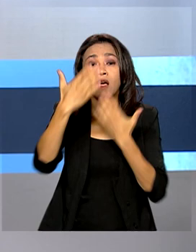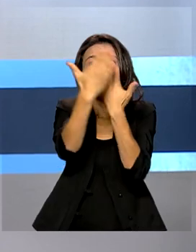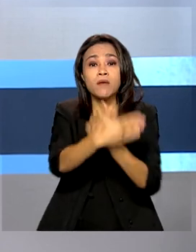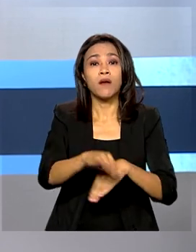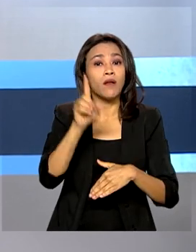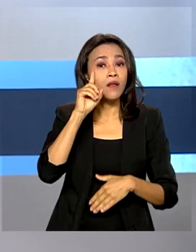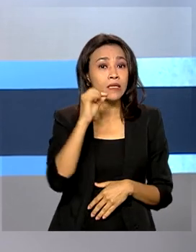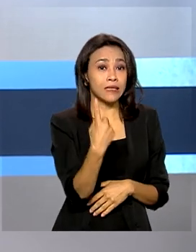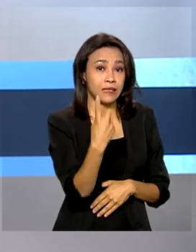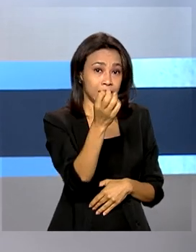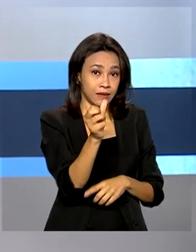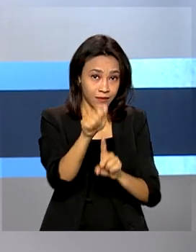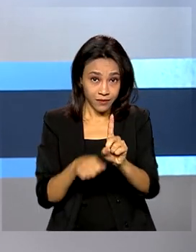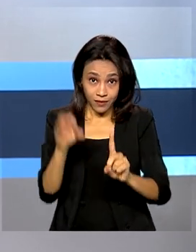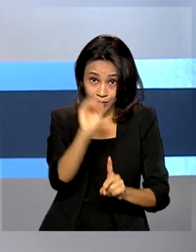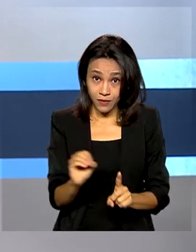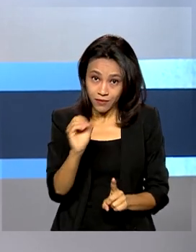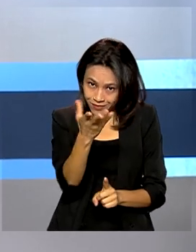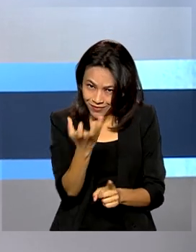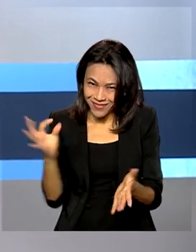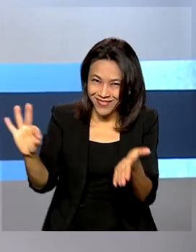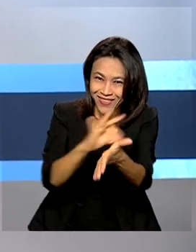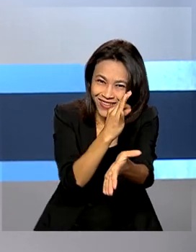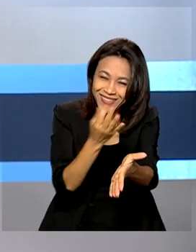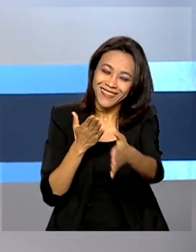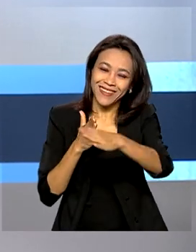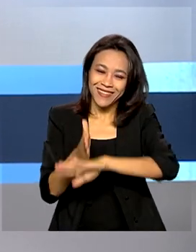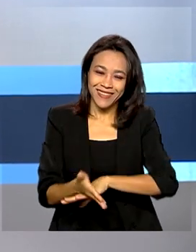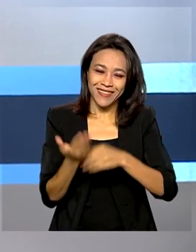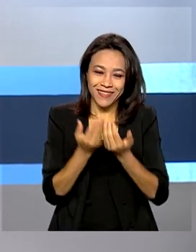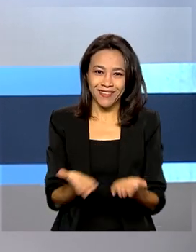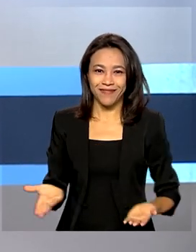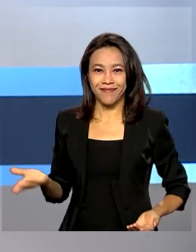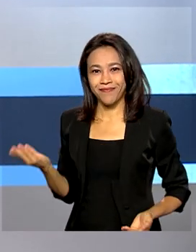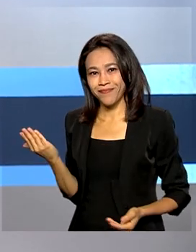16 de outubro. Para se inscrever, acesse o site que está aí na sua tela.